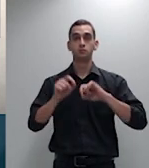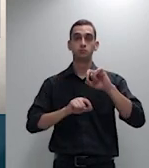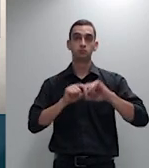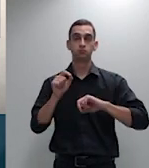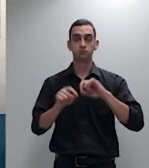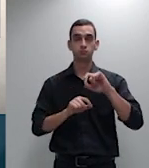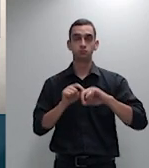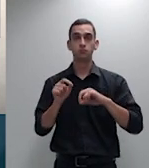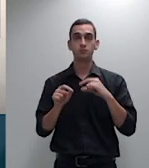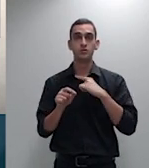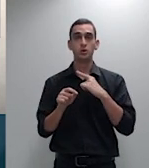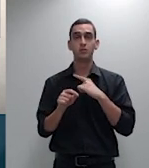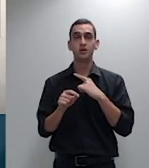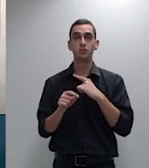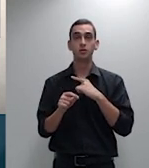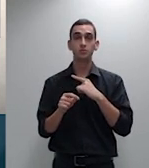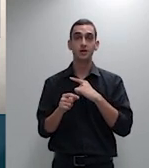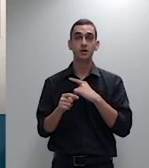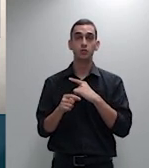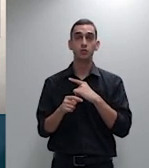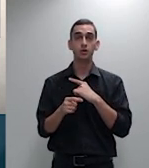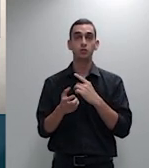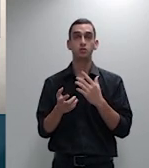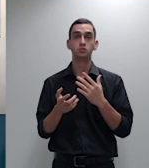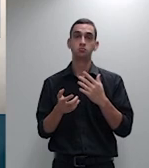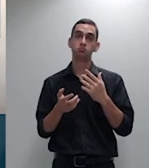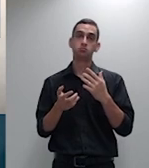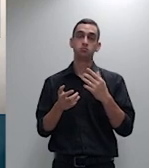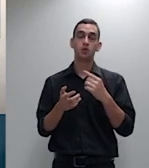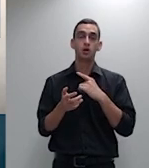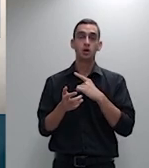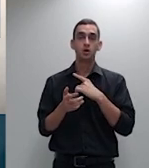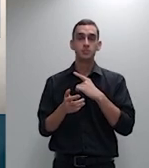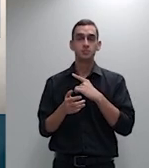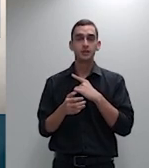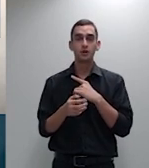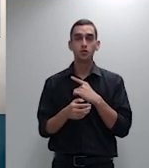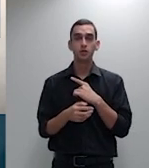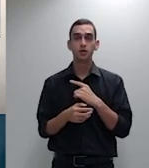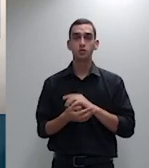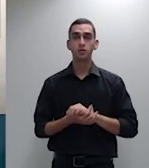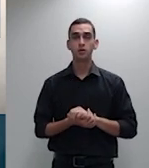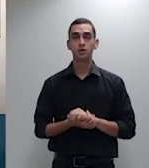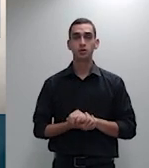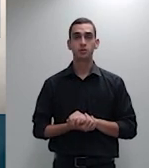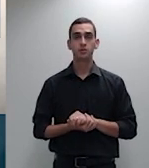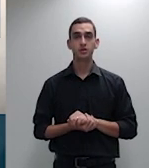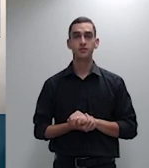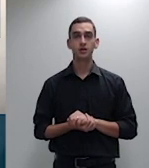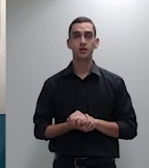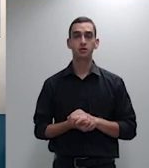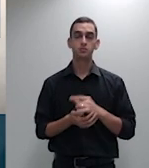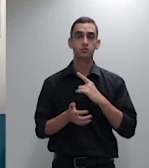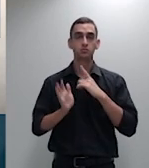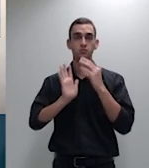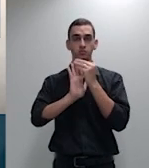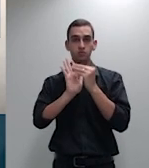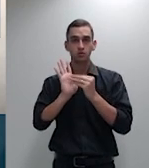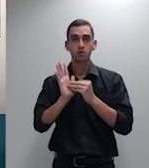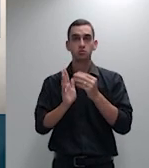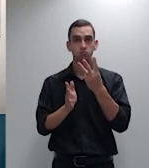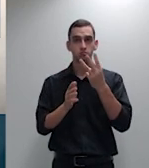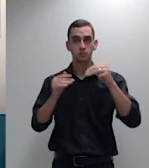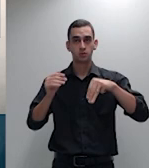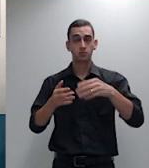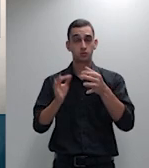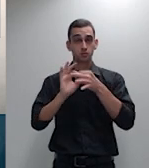pelo Instituto de Estudos de Saúde Suplementar Vossa Excelência tem três minutos muito